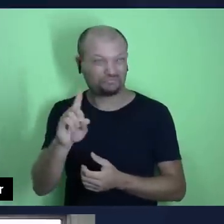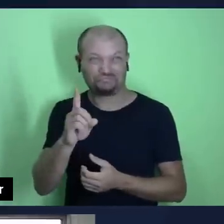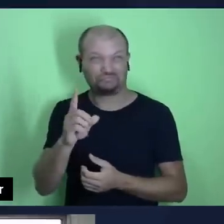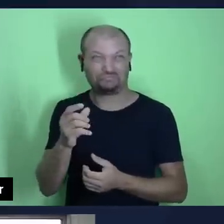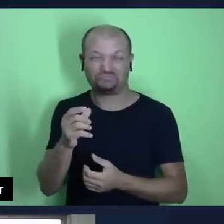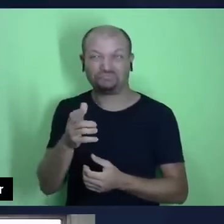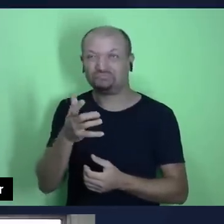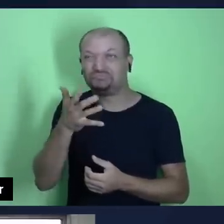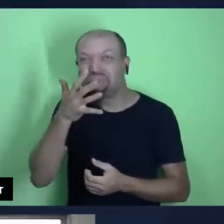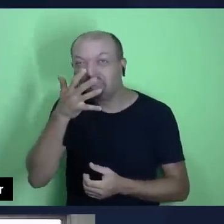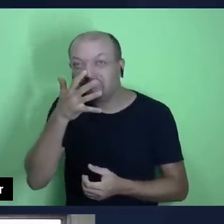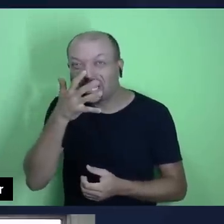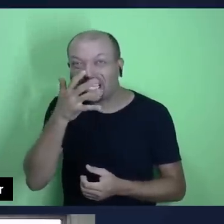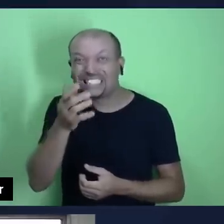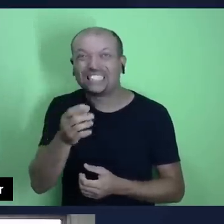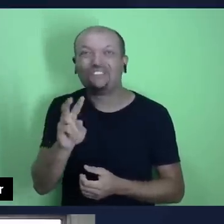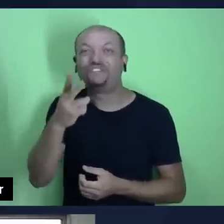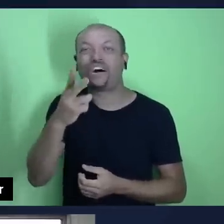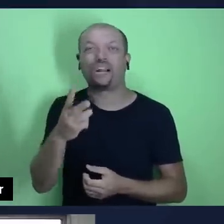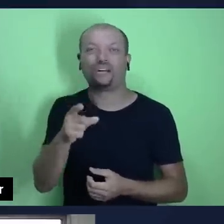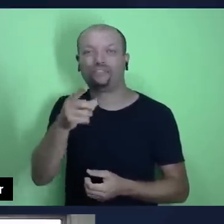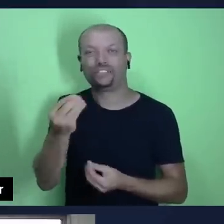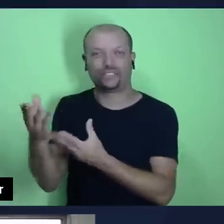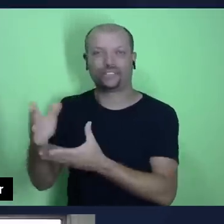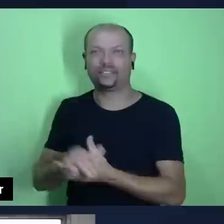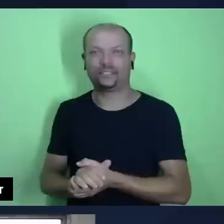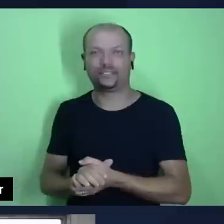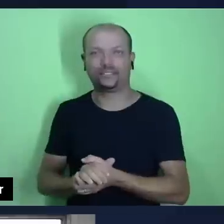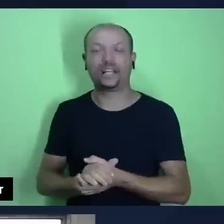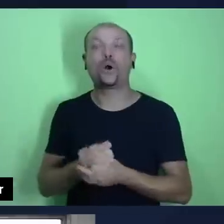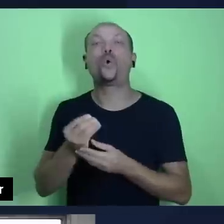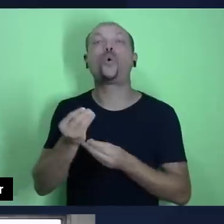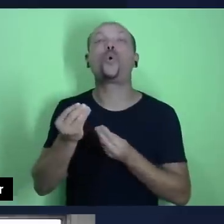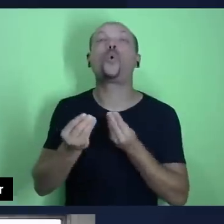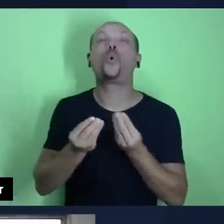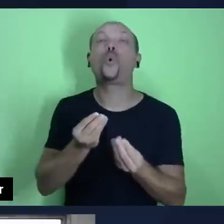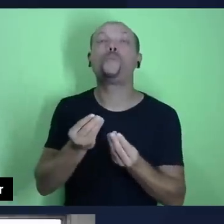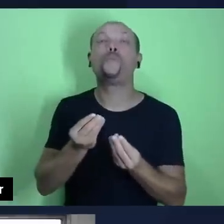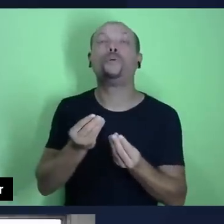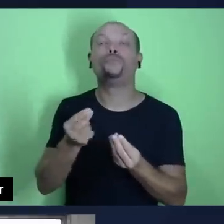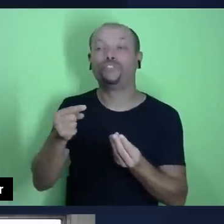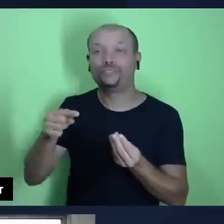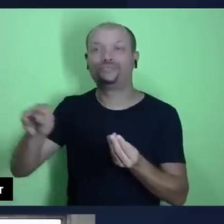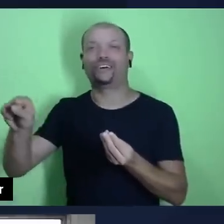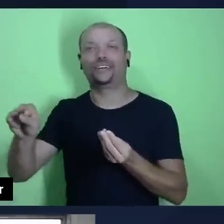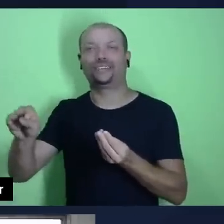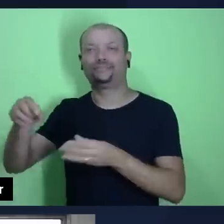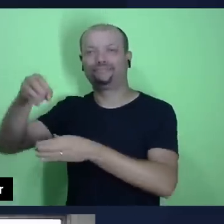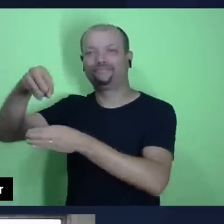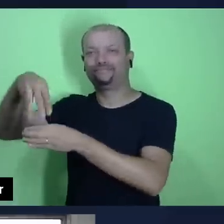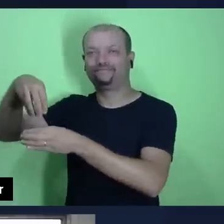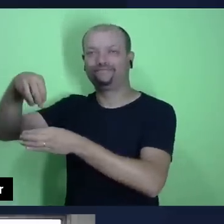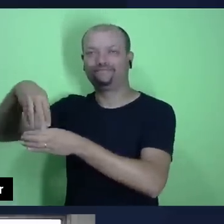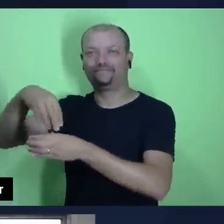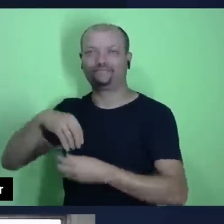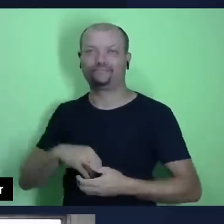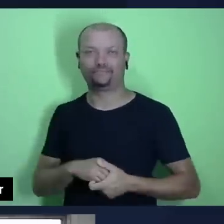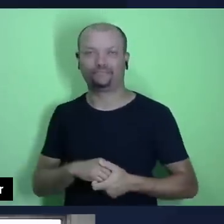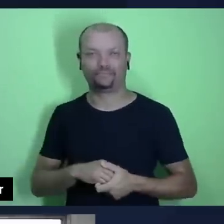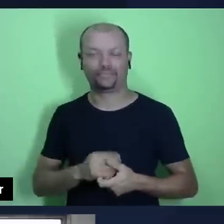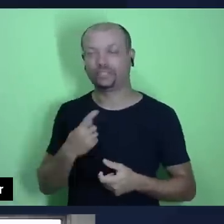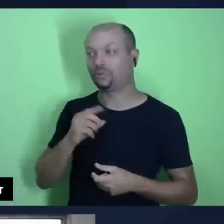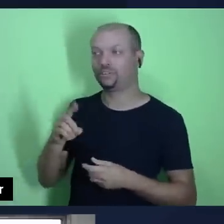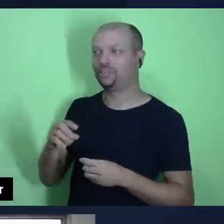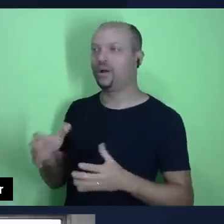quantidade, Deus está interessado no espírito o qual eu estou indo comparecer perante ele. Não adianta eu chegar com um